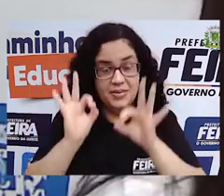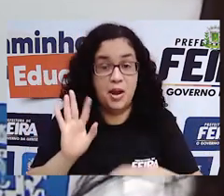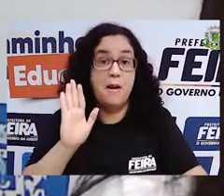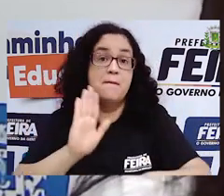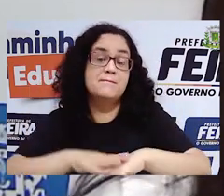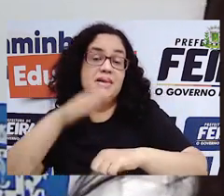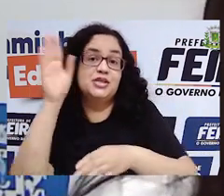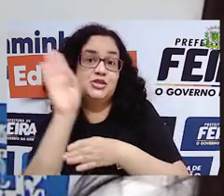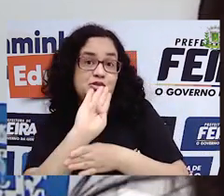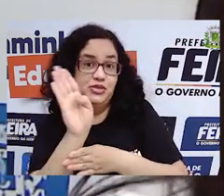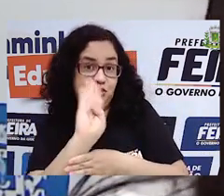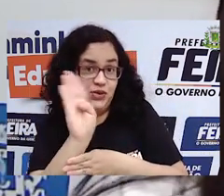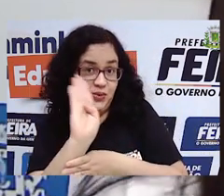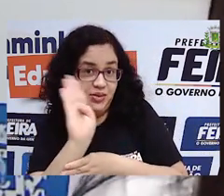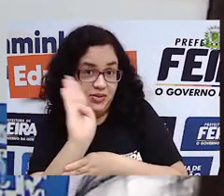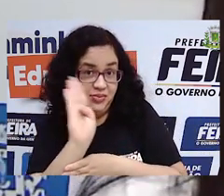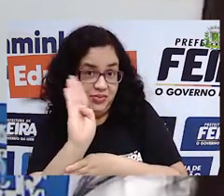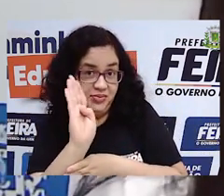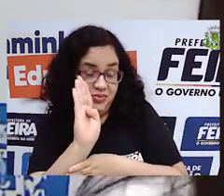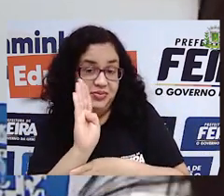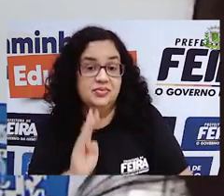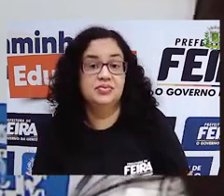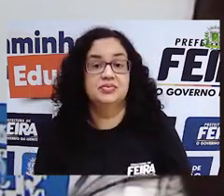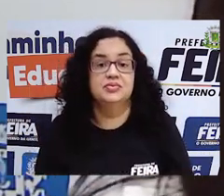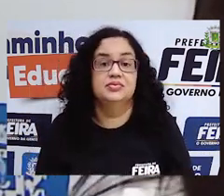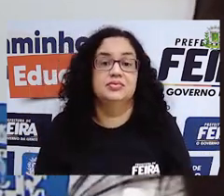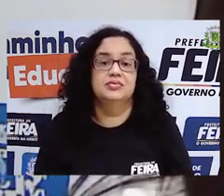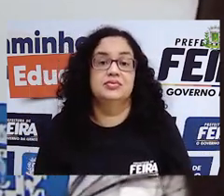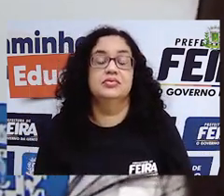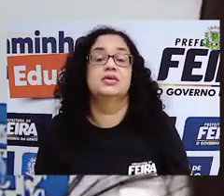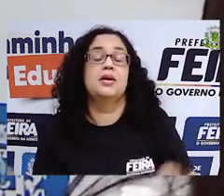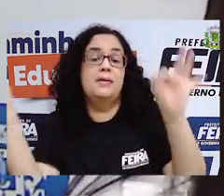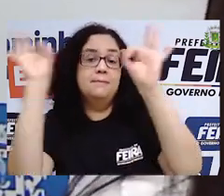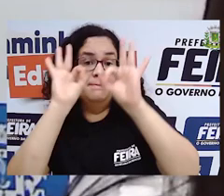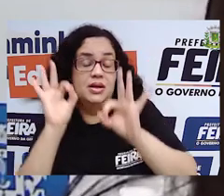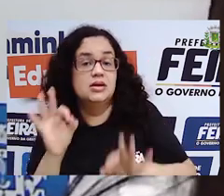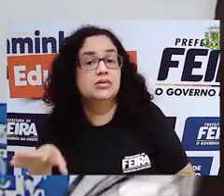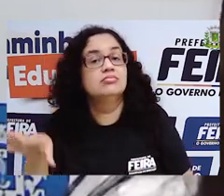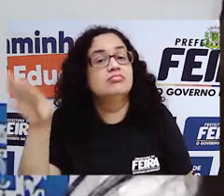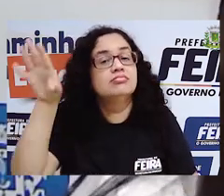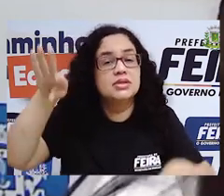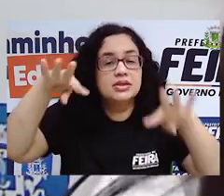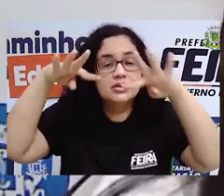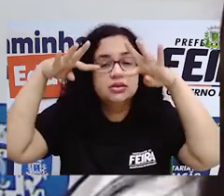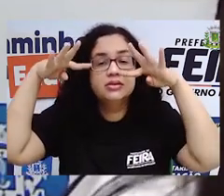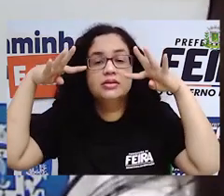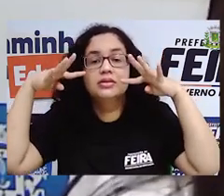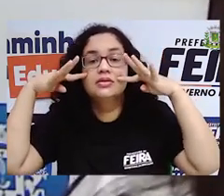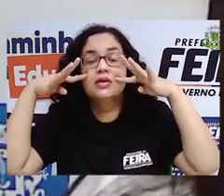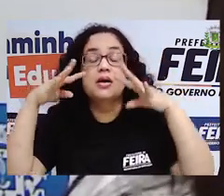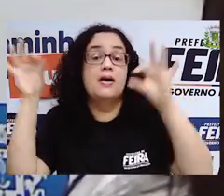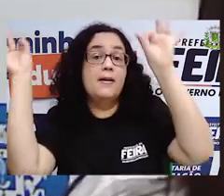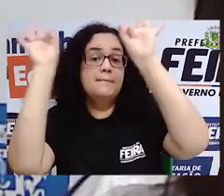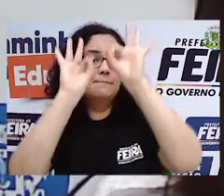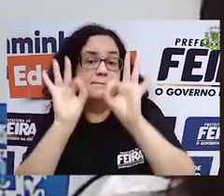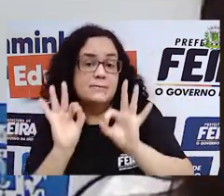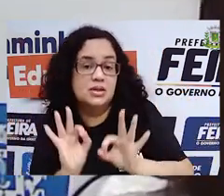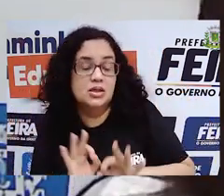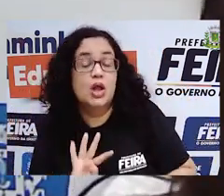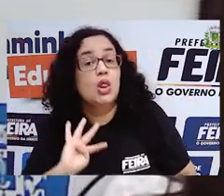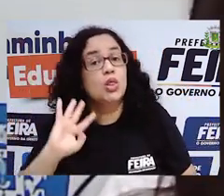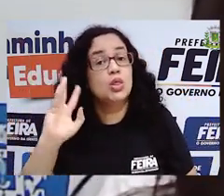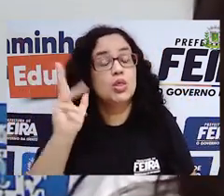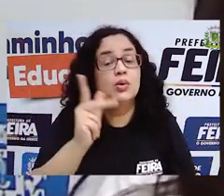para mais uma videoaula? Pois é, ó, preparem aí os ouvidos, os olhos, preparem aí toda a